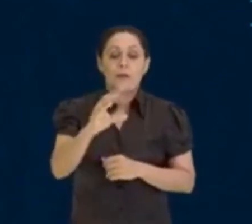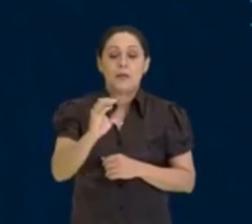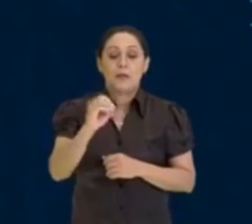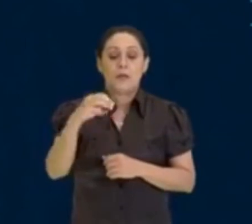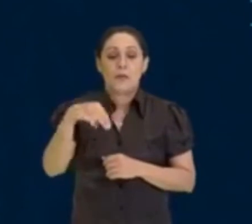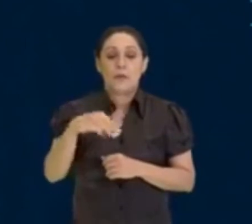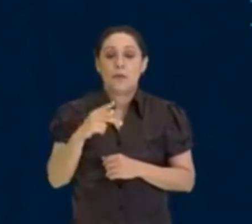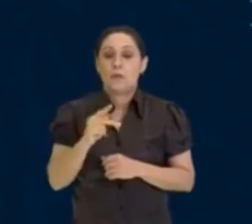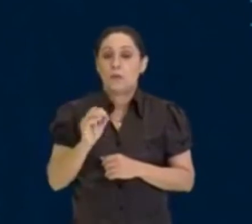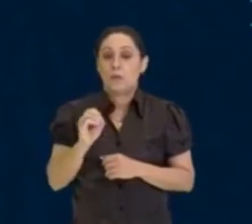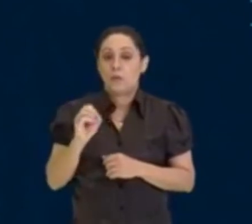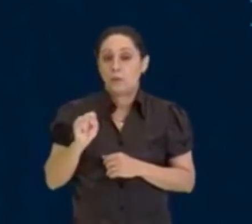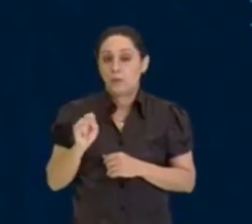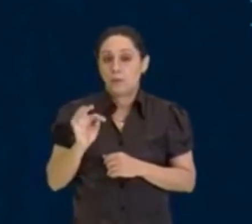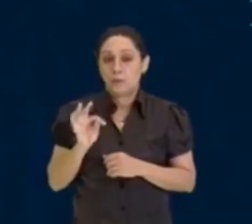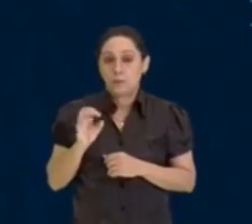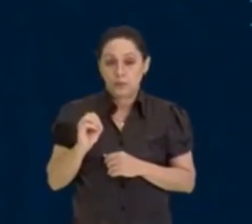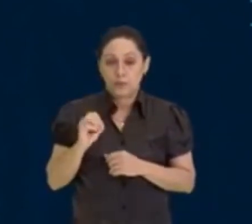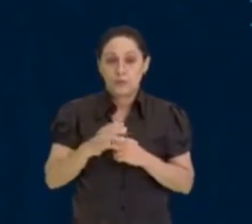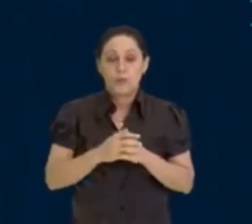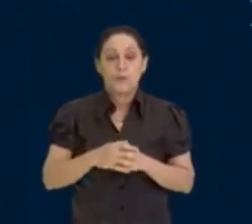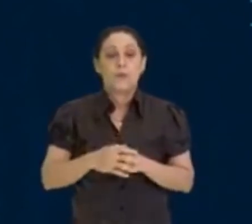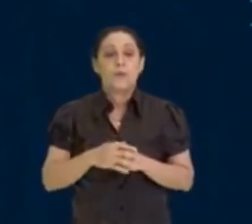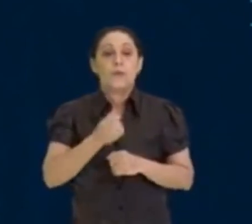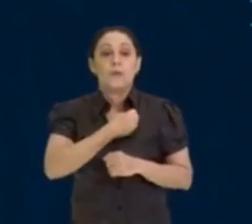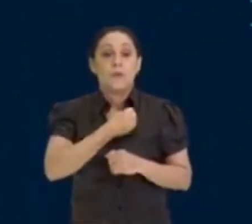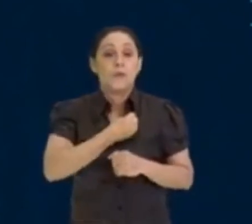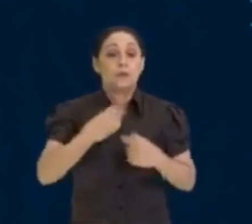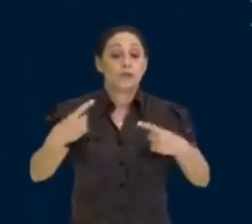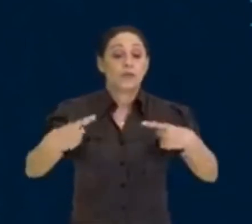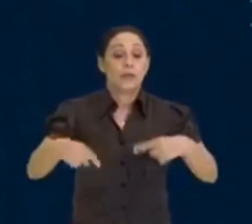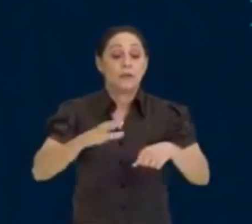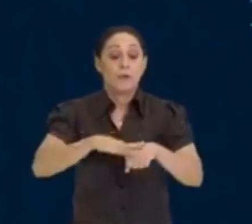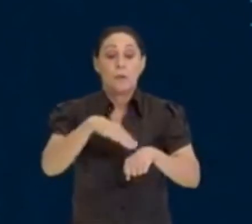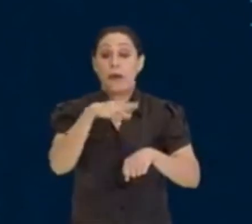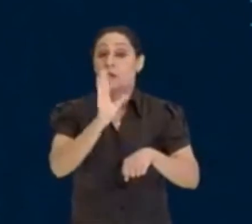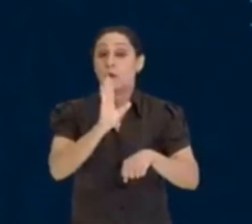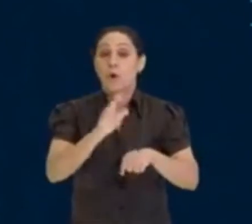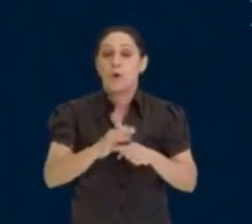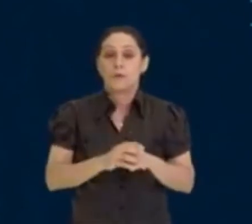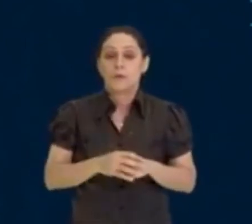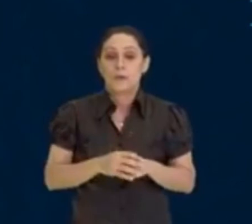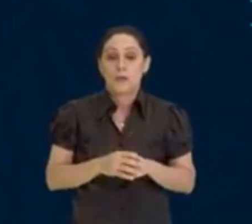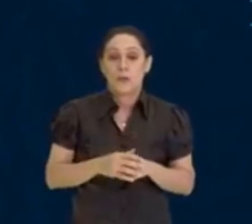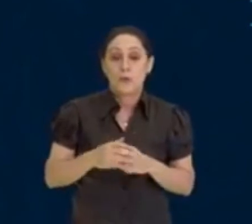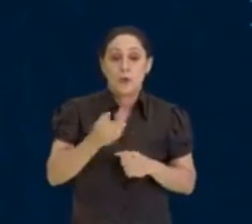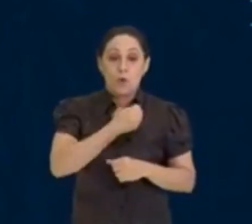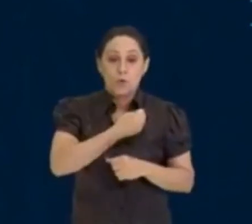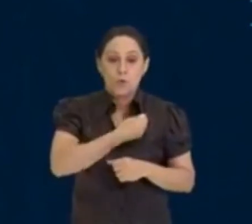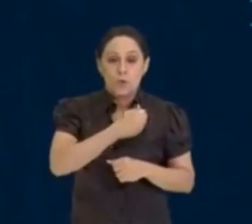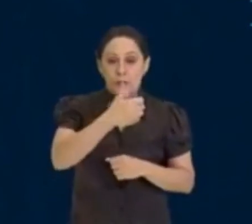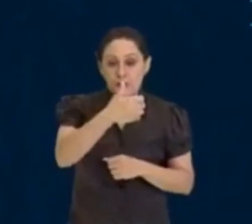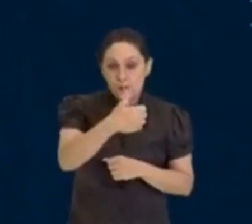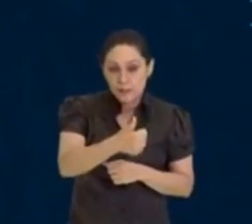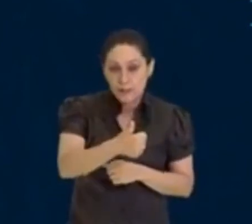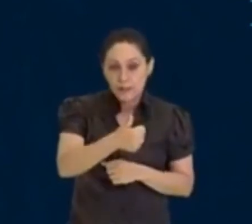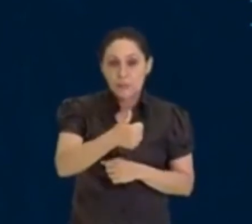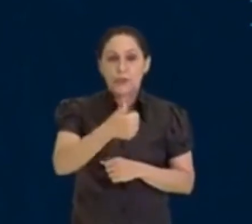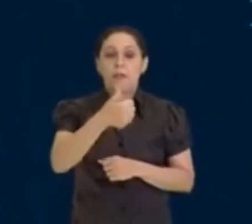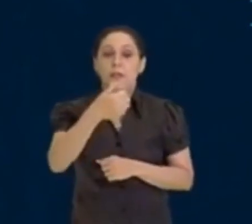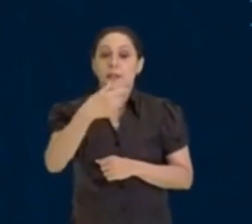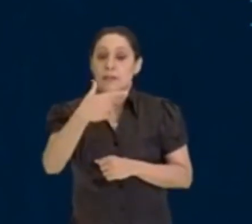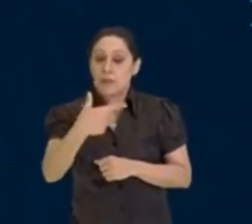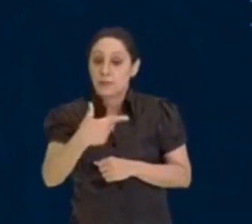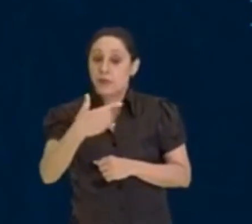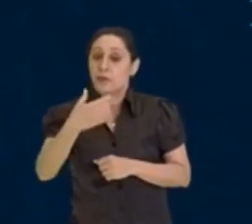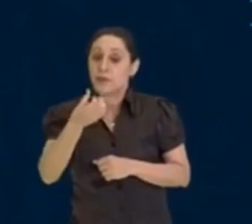um pouquinho maior, tá, olha o desafio aí, é um pouquinho maior o número, agora o número é 126, bora lá,